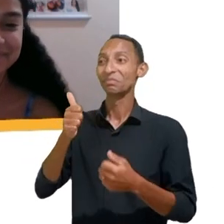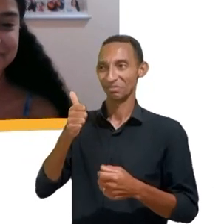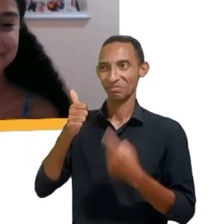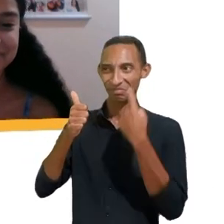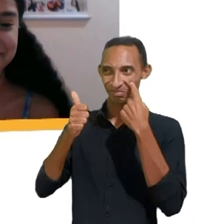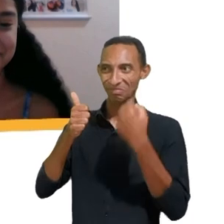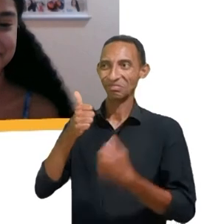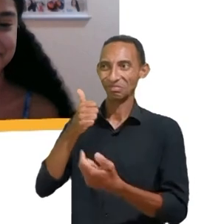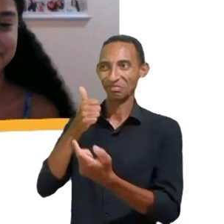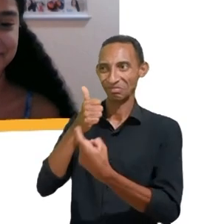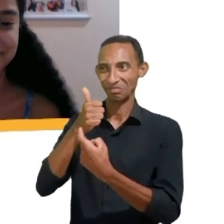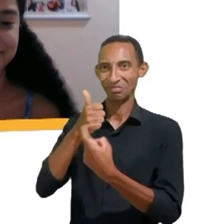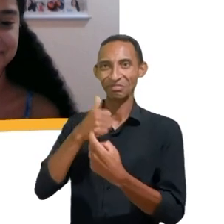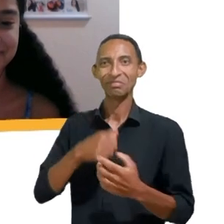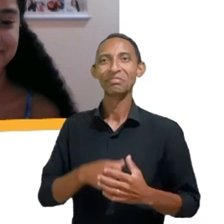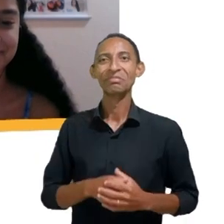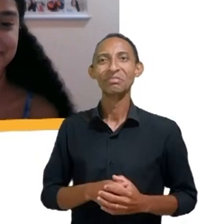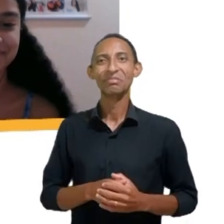favor